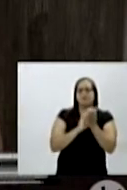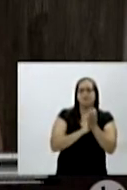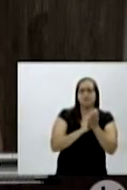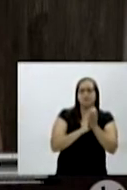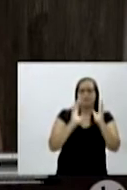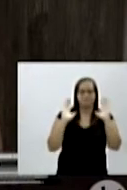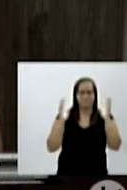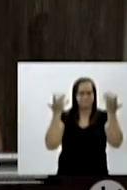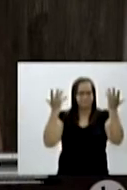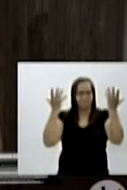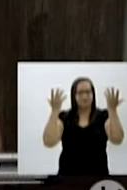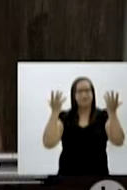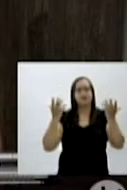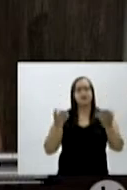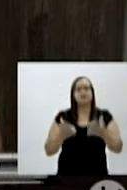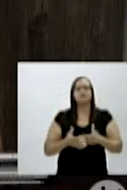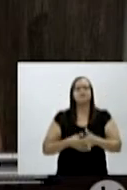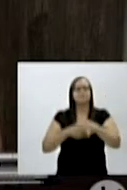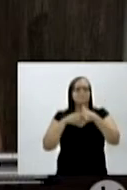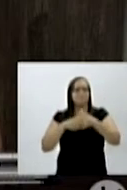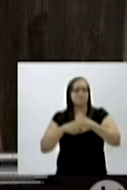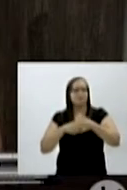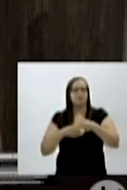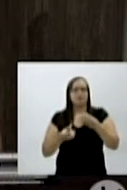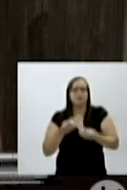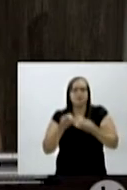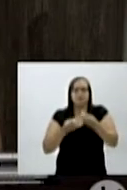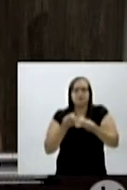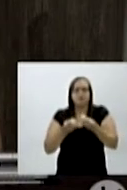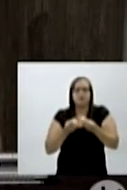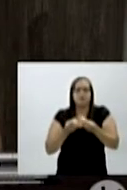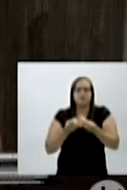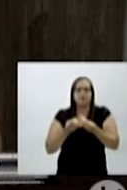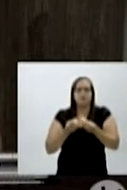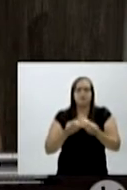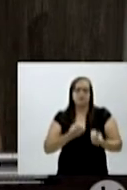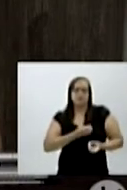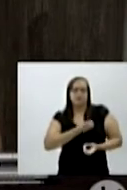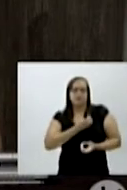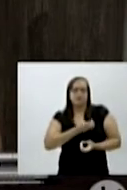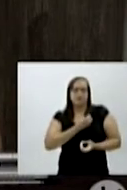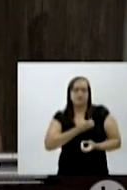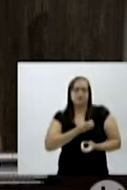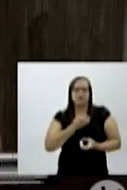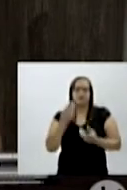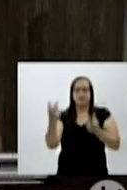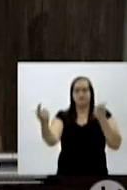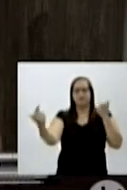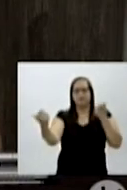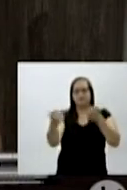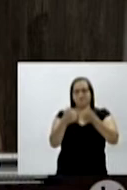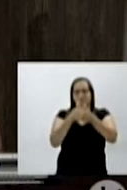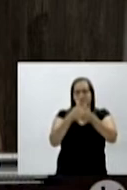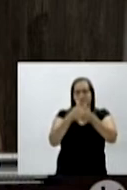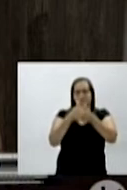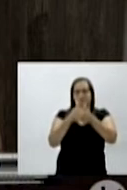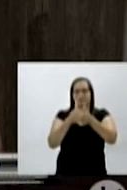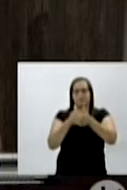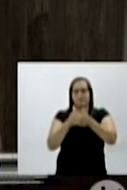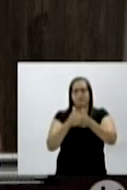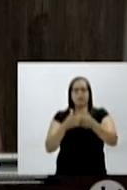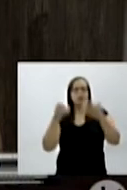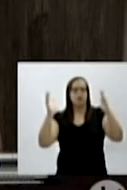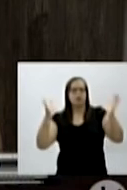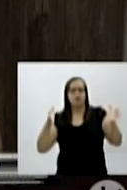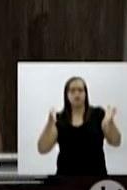parabéns para ela e sou muito orgulhosa por ter feito parte da vida dela e ela da minha também. Hoje